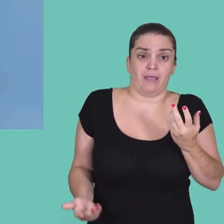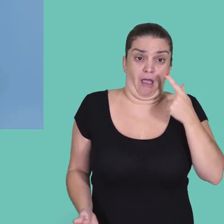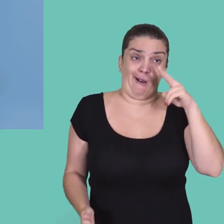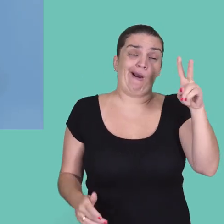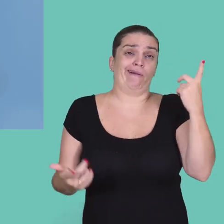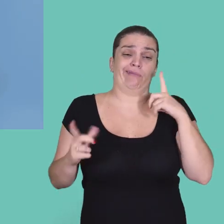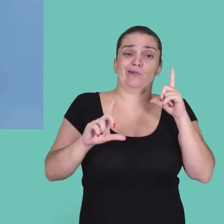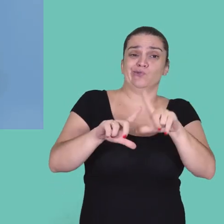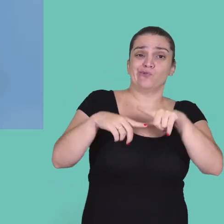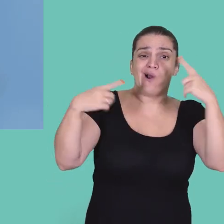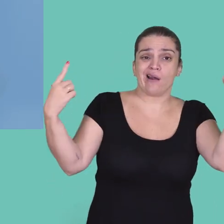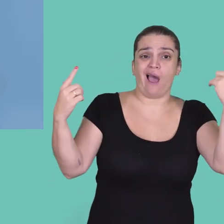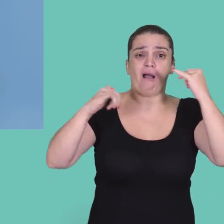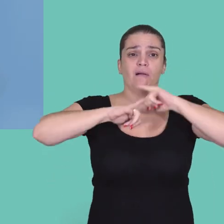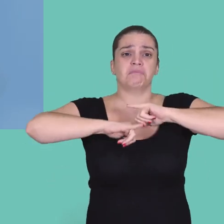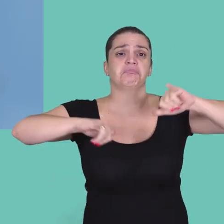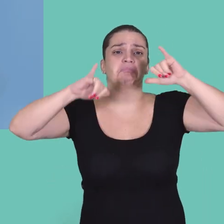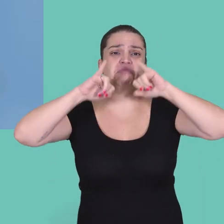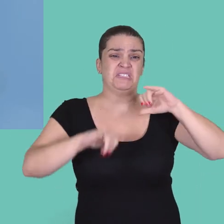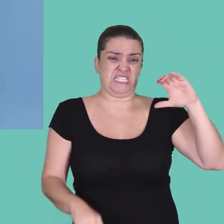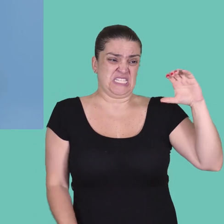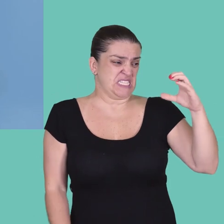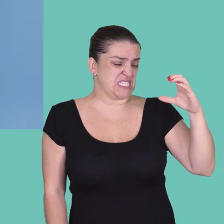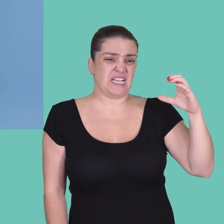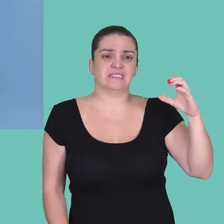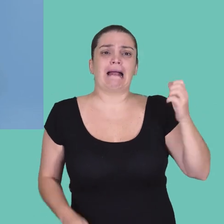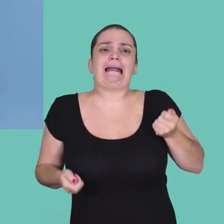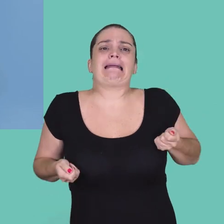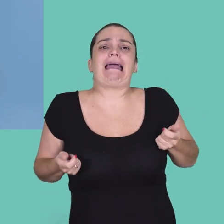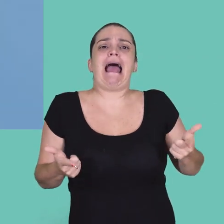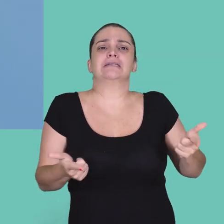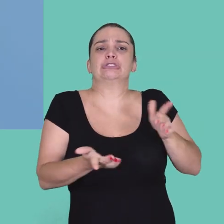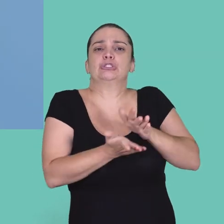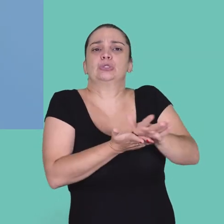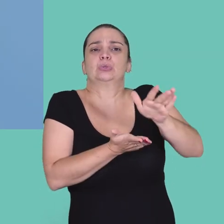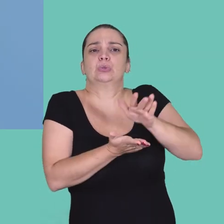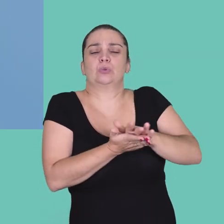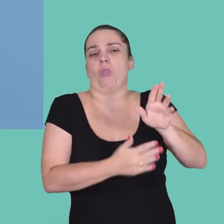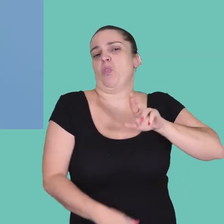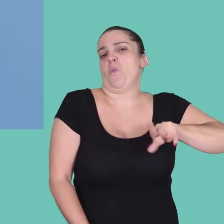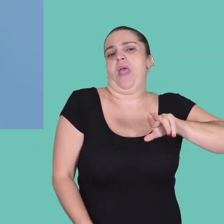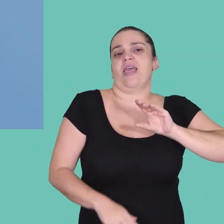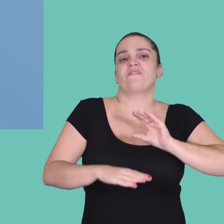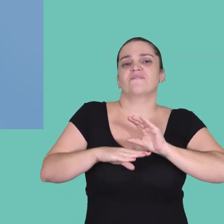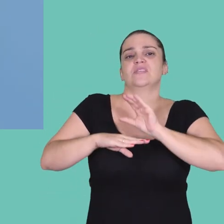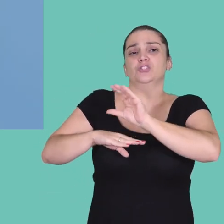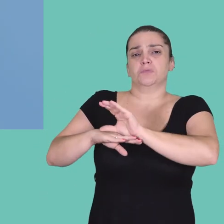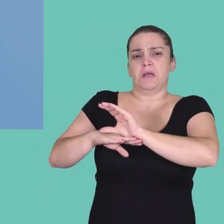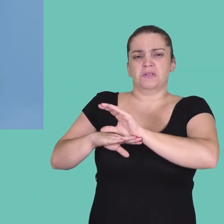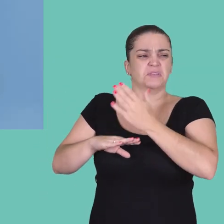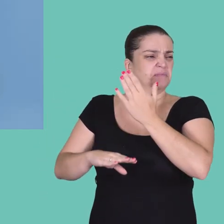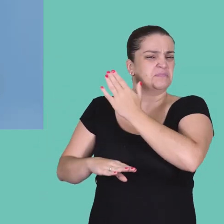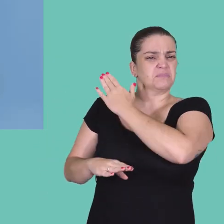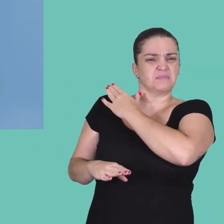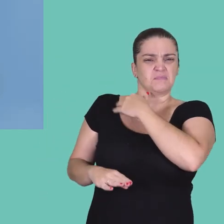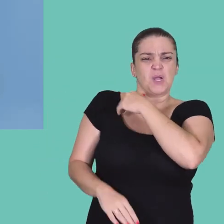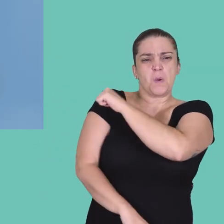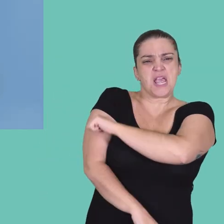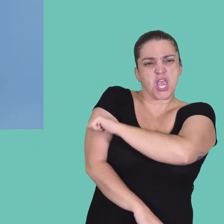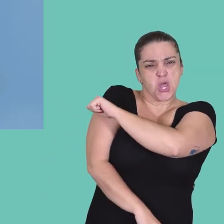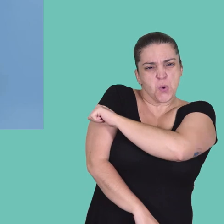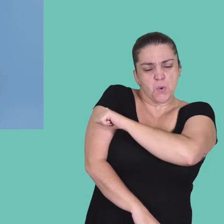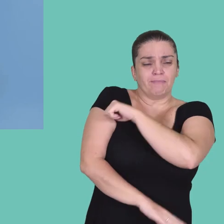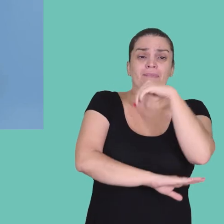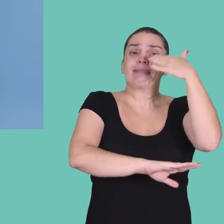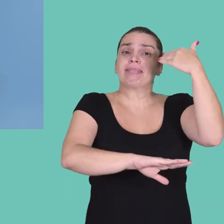Cotidianamente nós vemos reportagens dos jornais que mostram que ciência é gasto e não investimento. Há um par de semanas eu